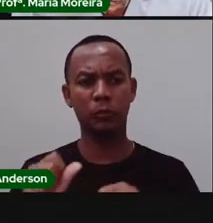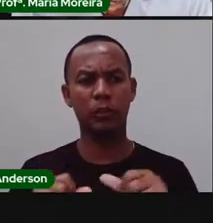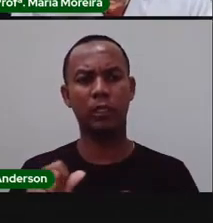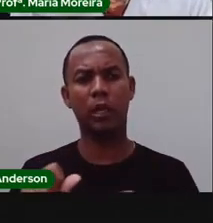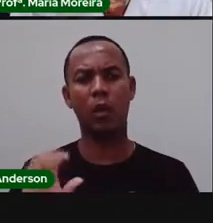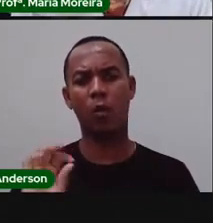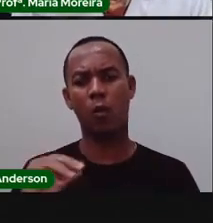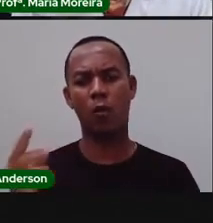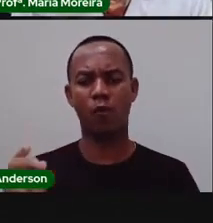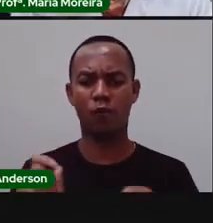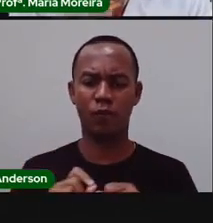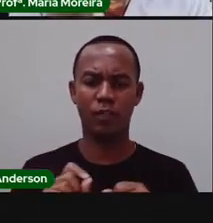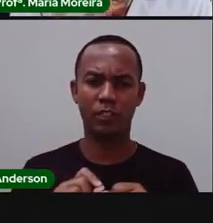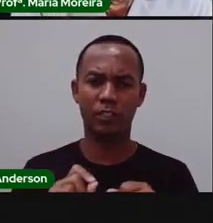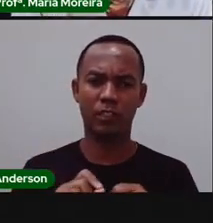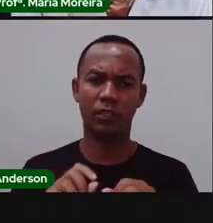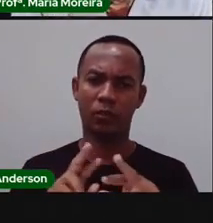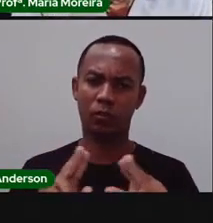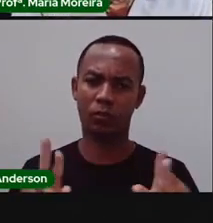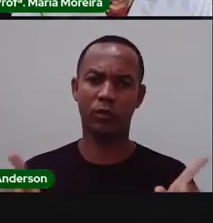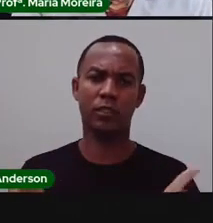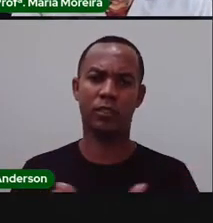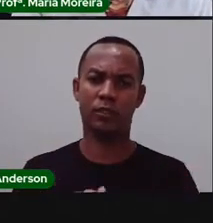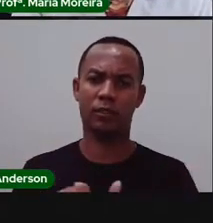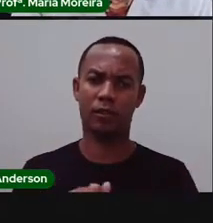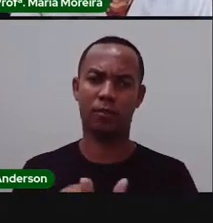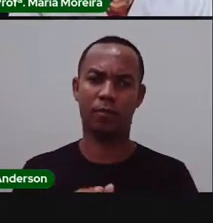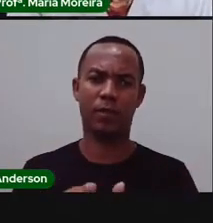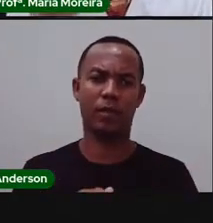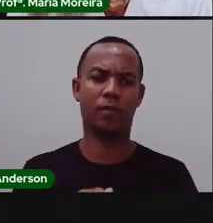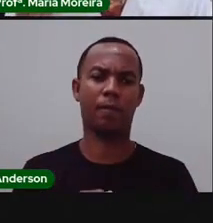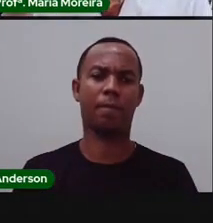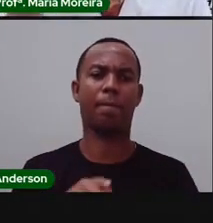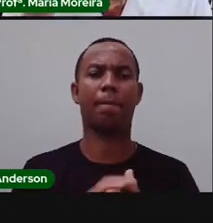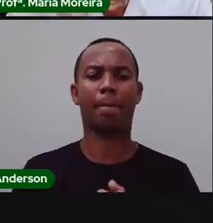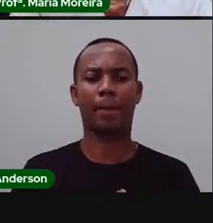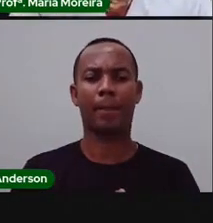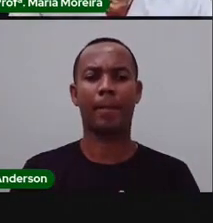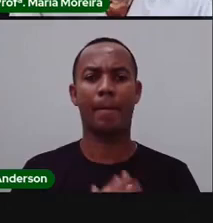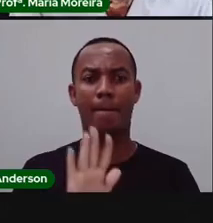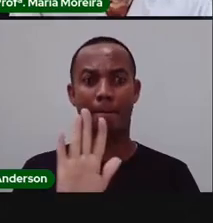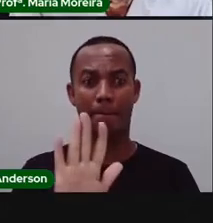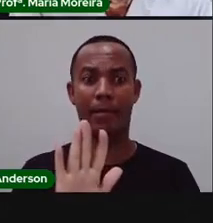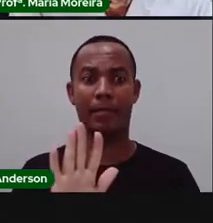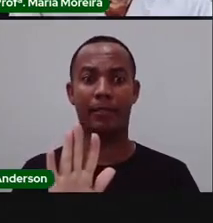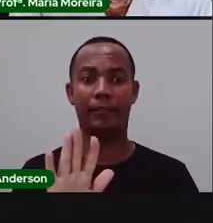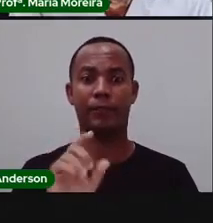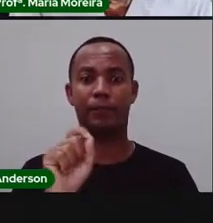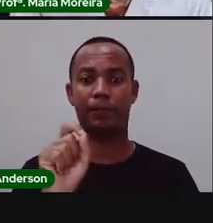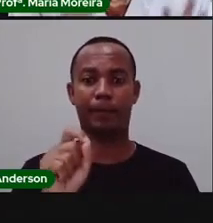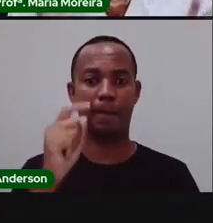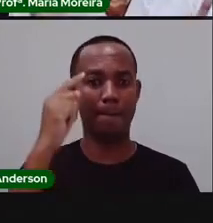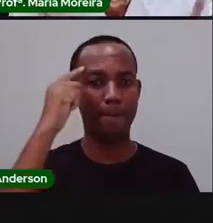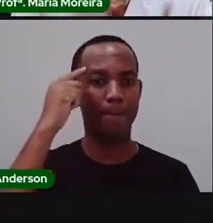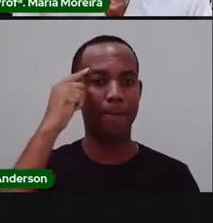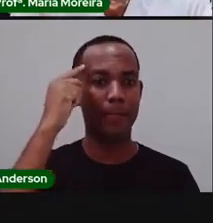alguma coisa para enriquecer. Então fica aí o questionamento da Pró. E mais um questionamento aí com essa